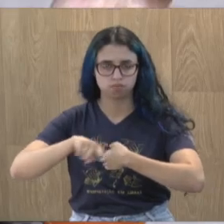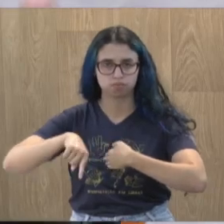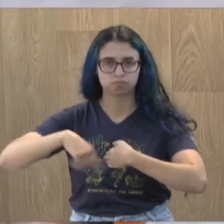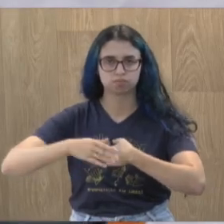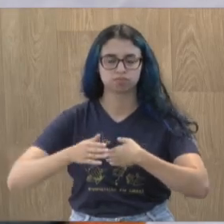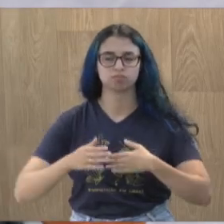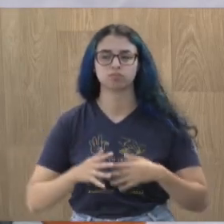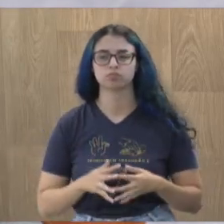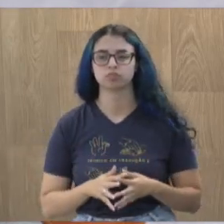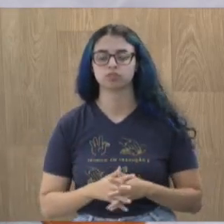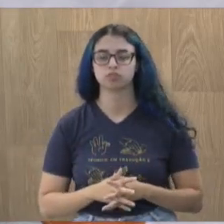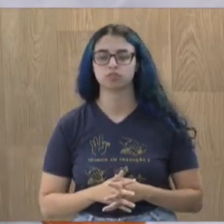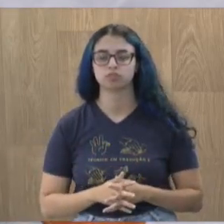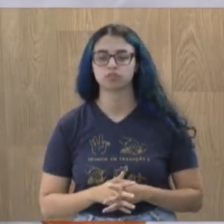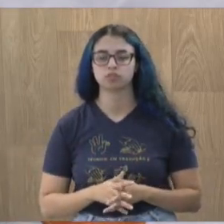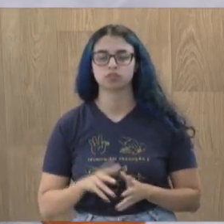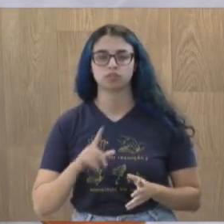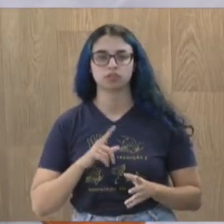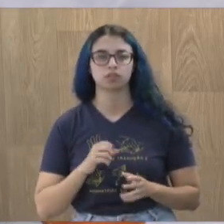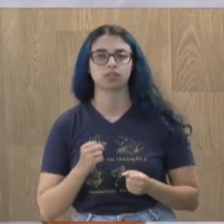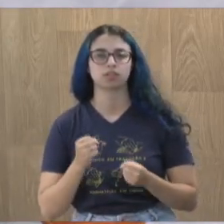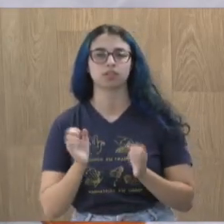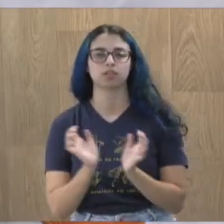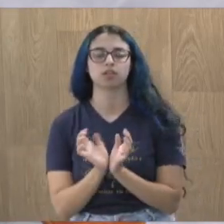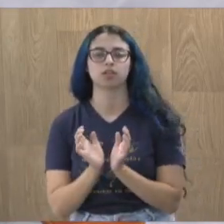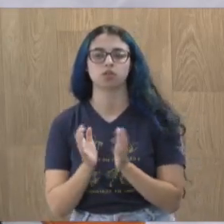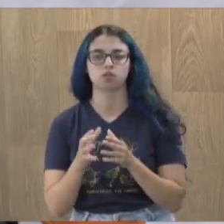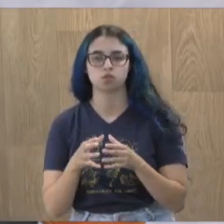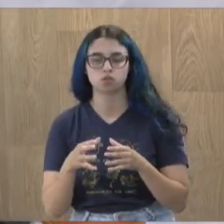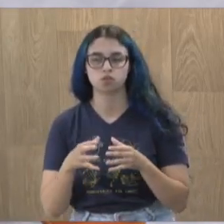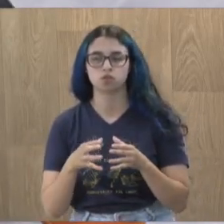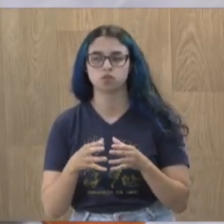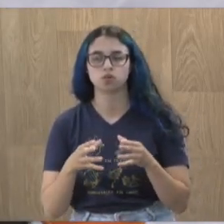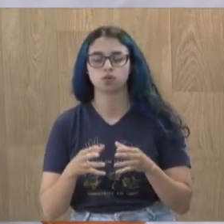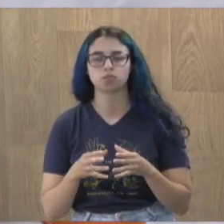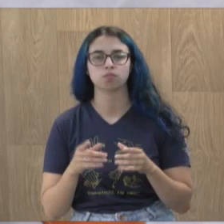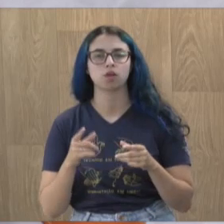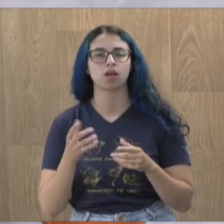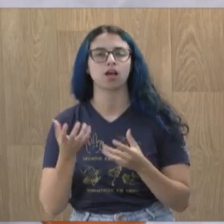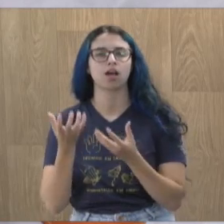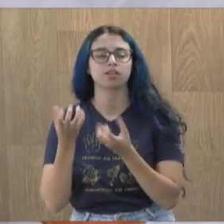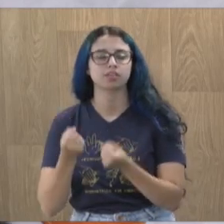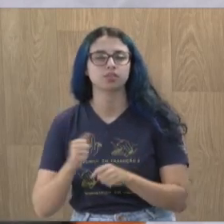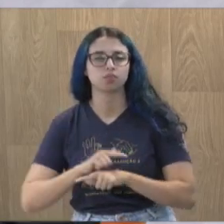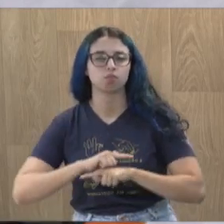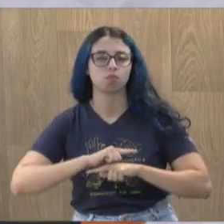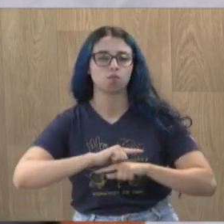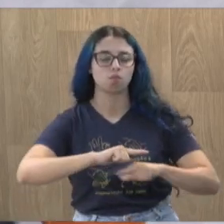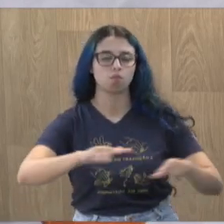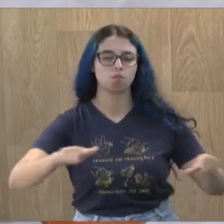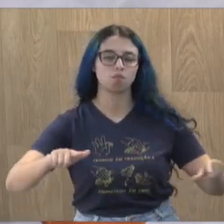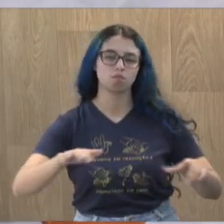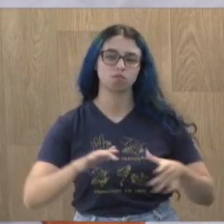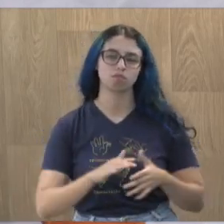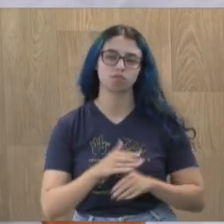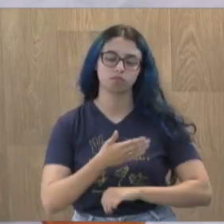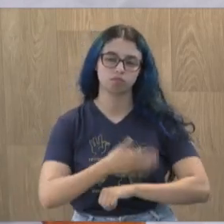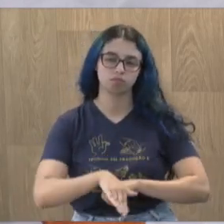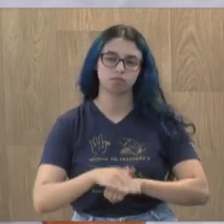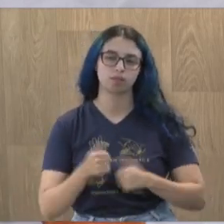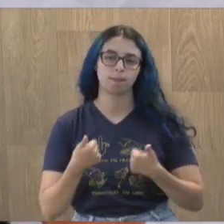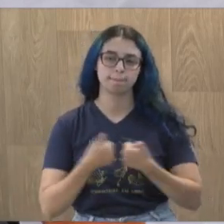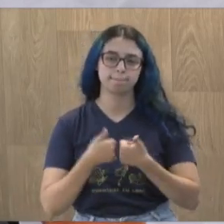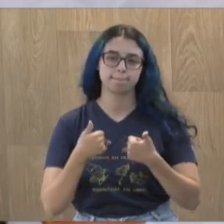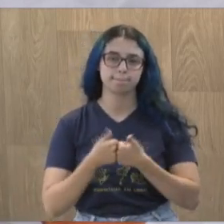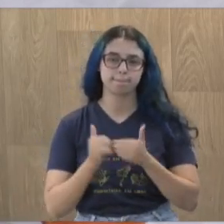a equipe, mandar um abraço para a equipe da Censur, da Emop, que tem nos atendido, uma limpeza importante ali, que dá acesso à escola ali,